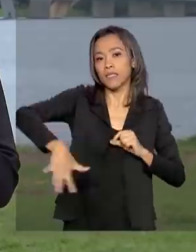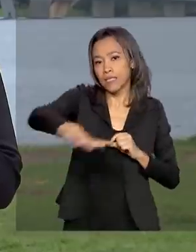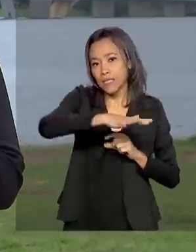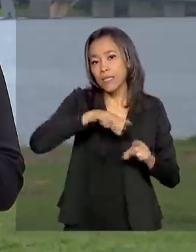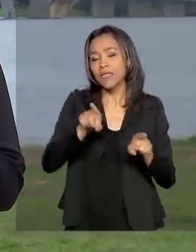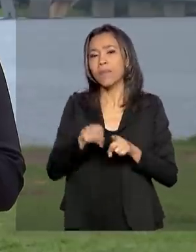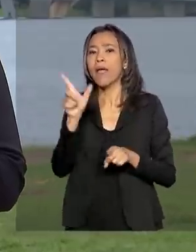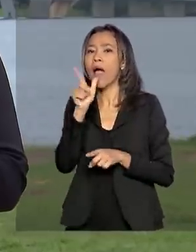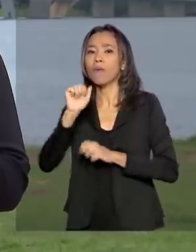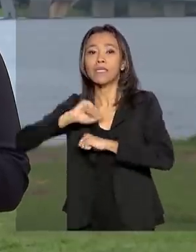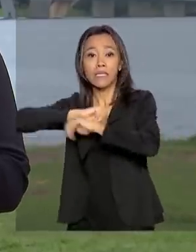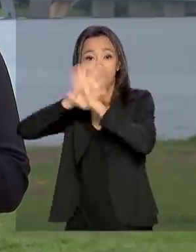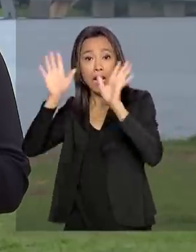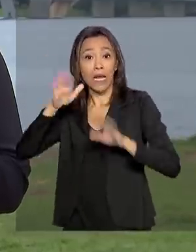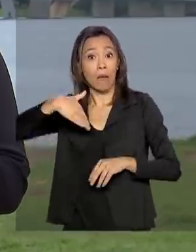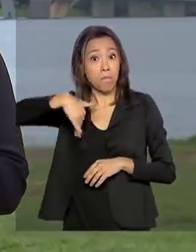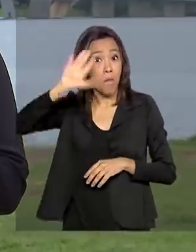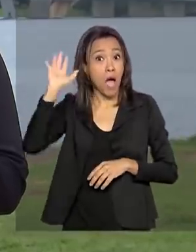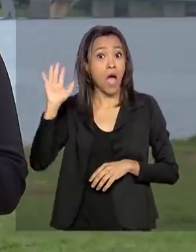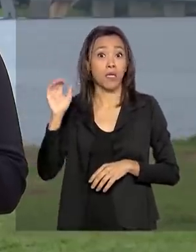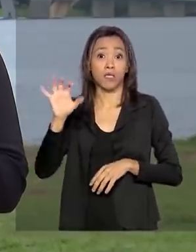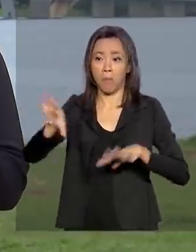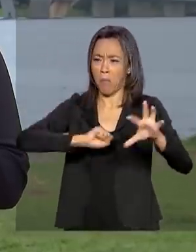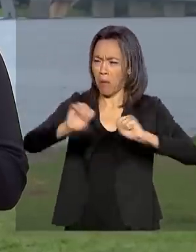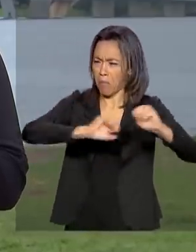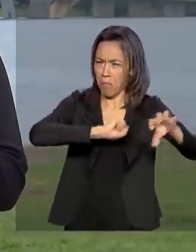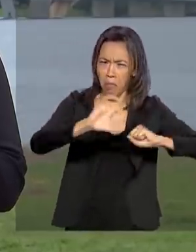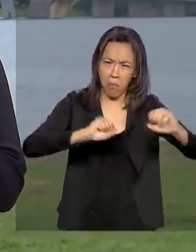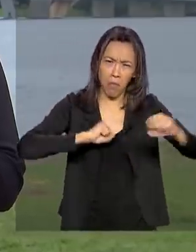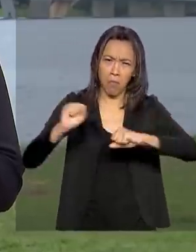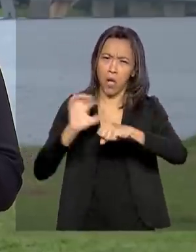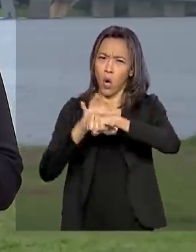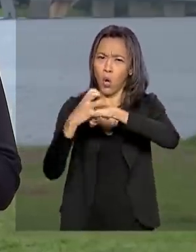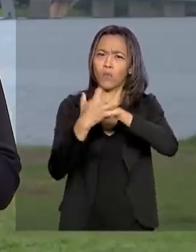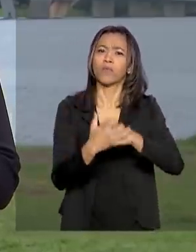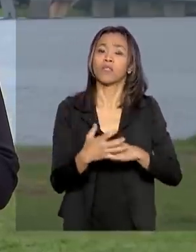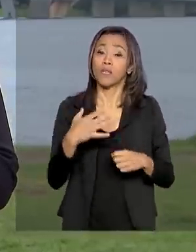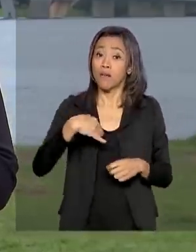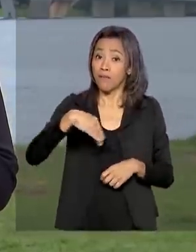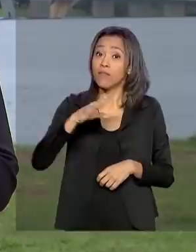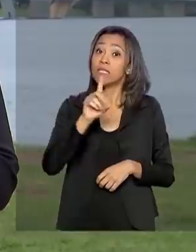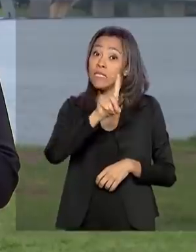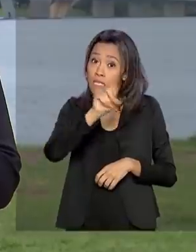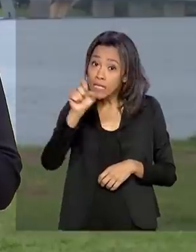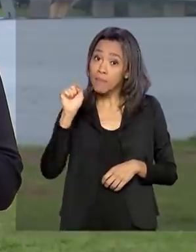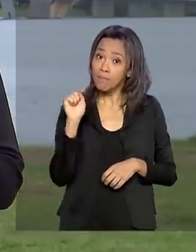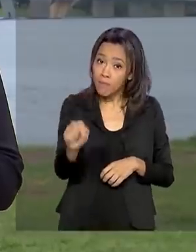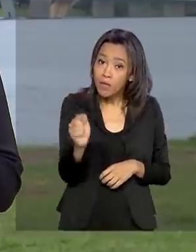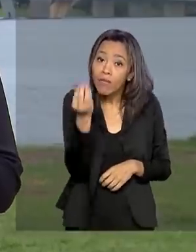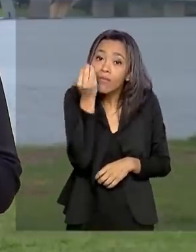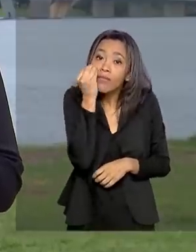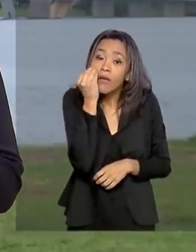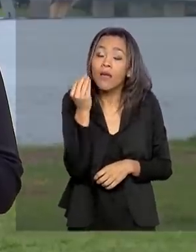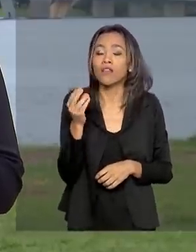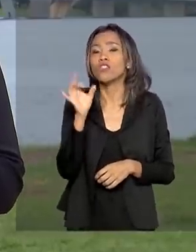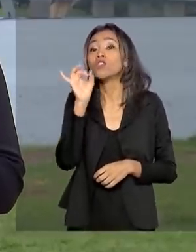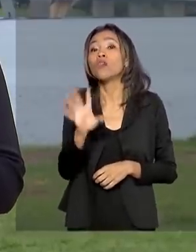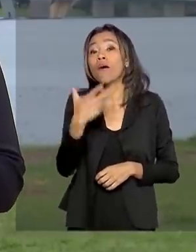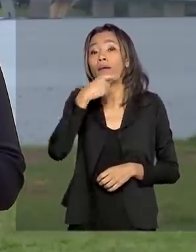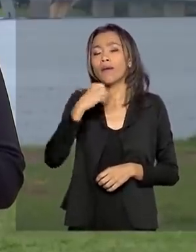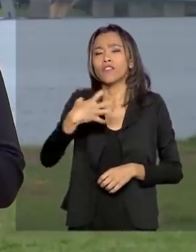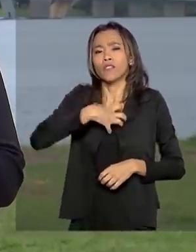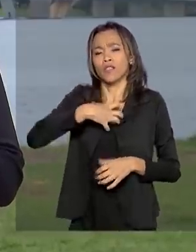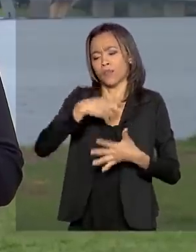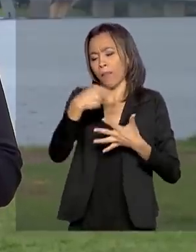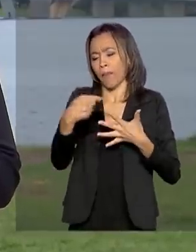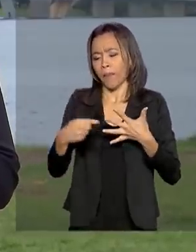Claras, são as regiões mais afetadas aqui no Distrito Federal. Serão cerca de 100 mil testes aplicados apenas em quem tem sintomas